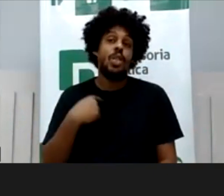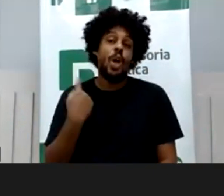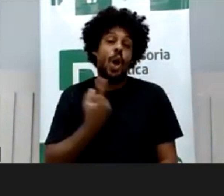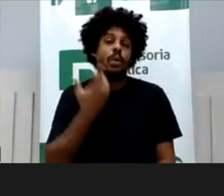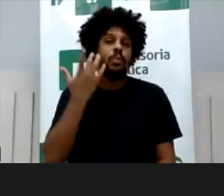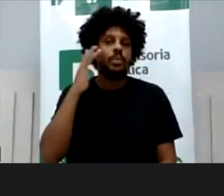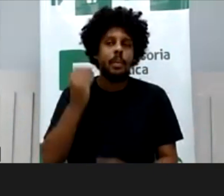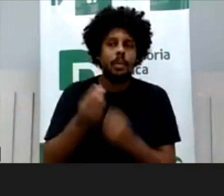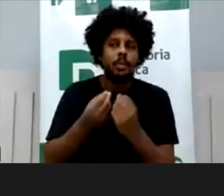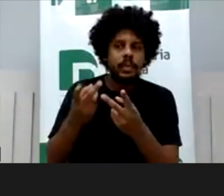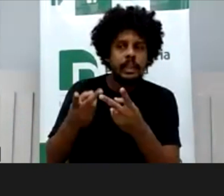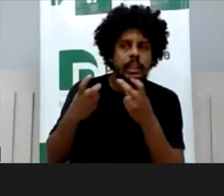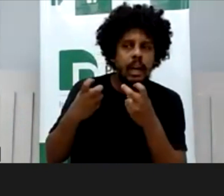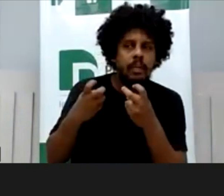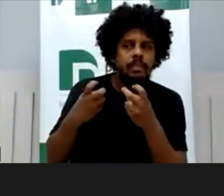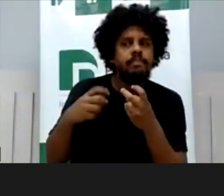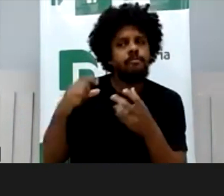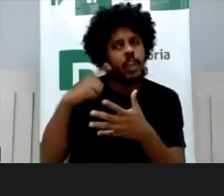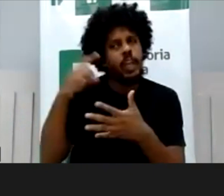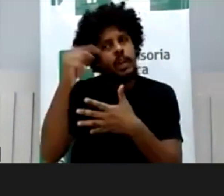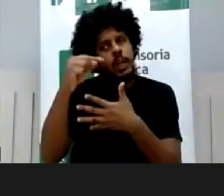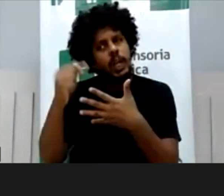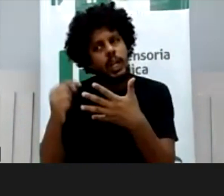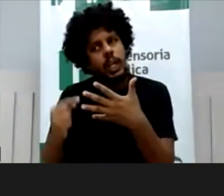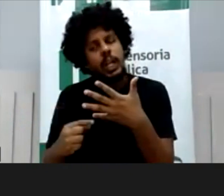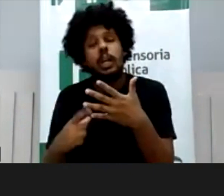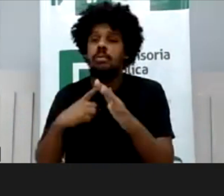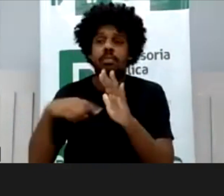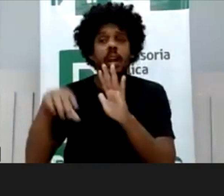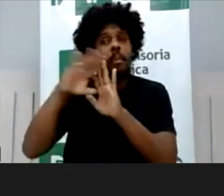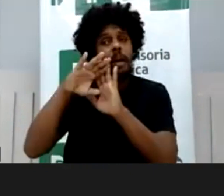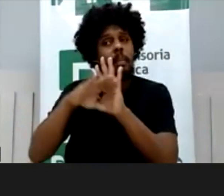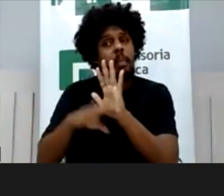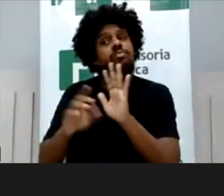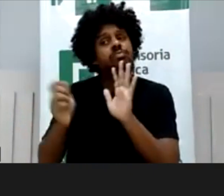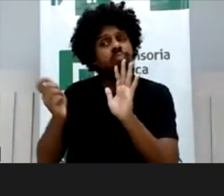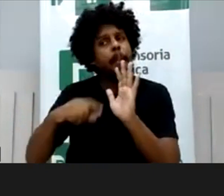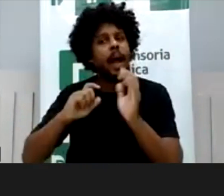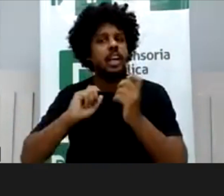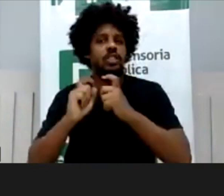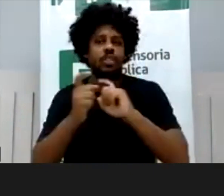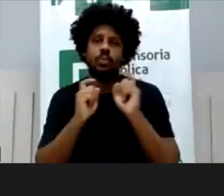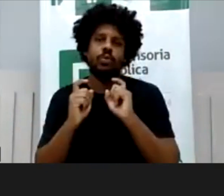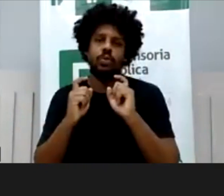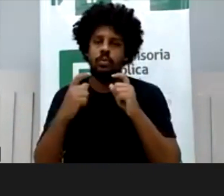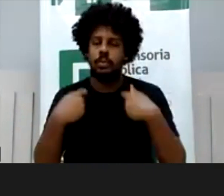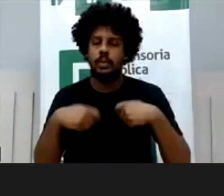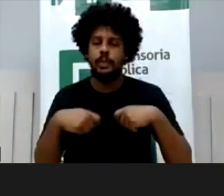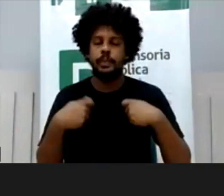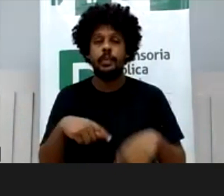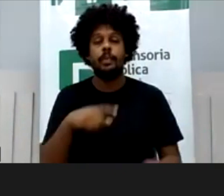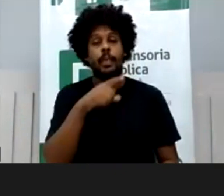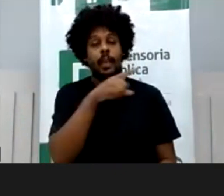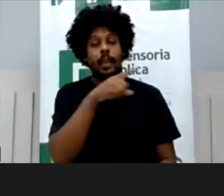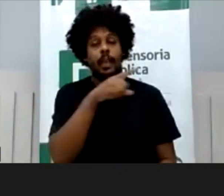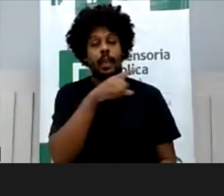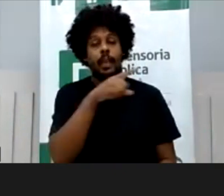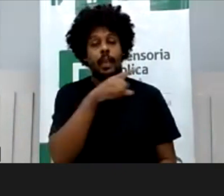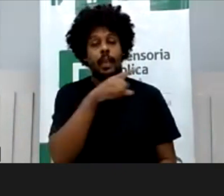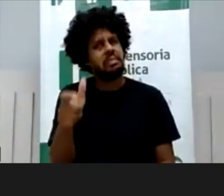ser caso a caso, mas a gente tem parâmetros para começar a discutir já. E é interessante quando você traz essa